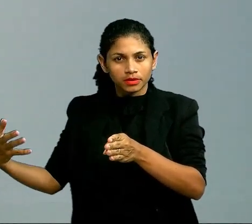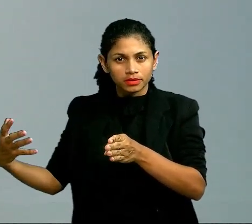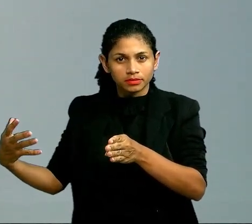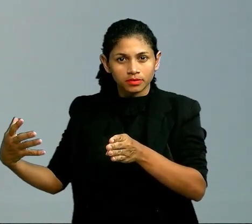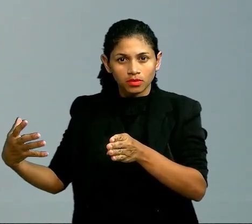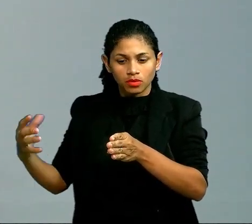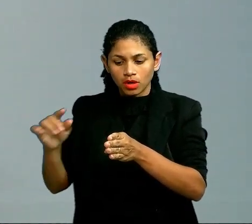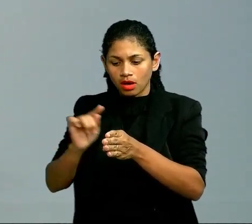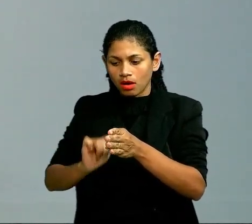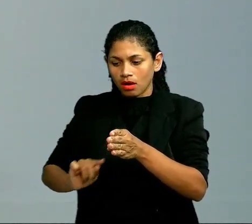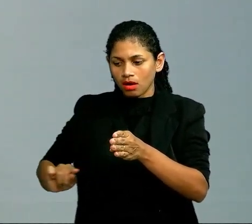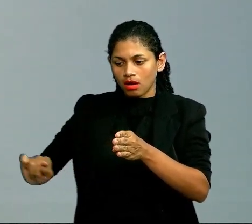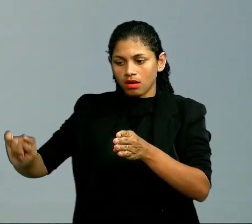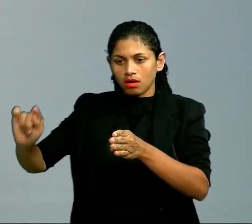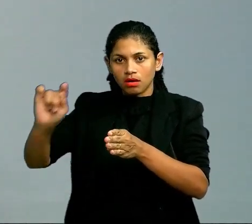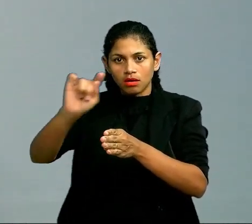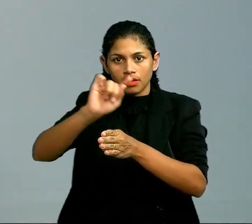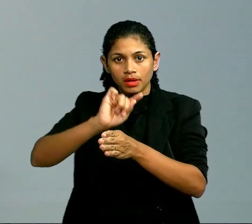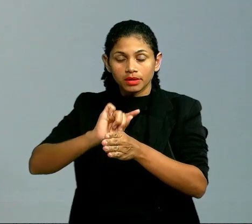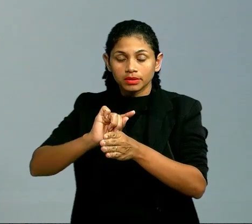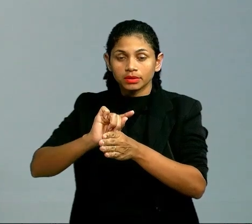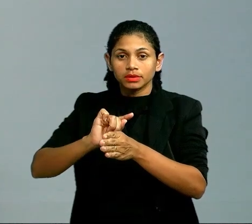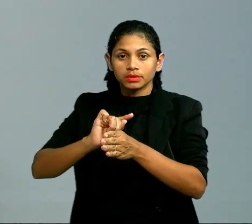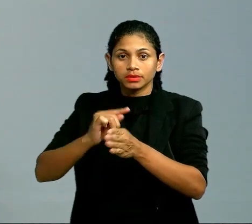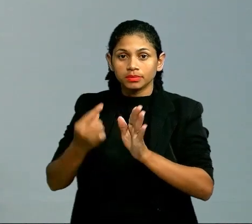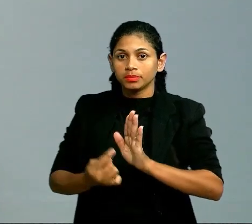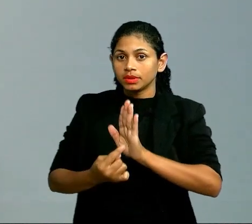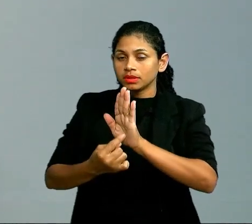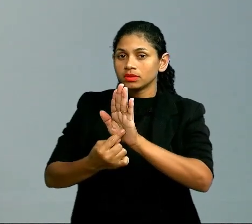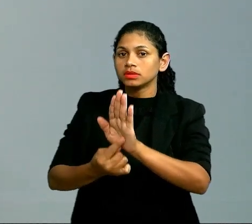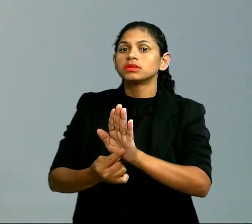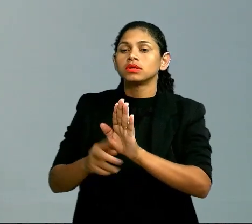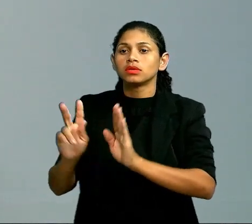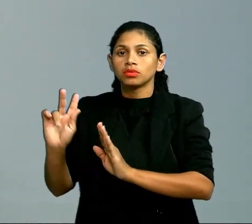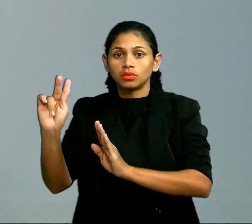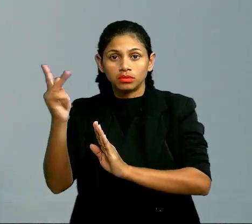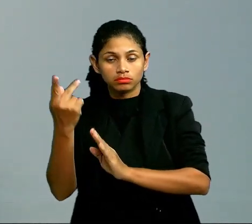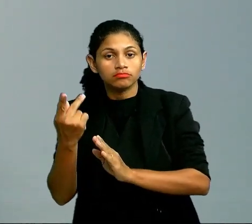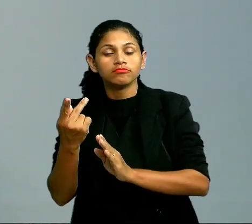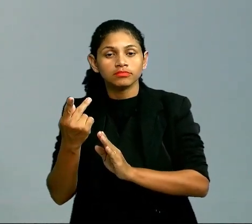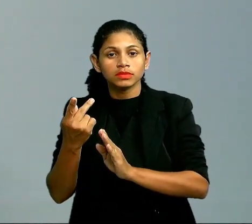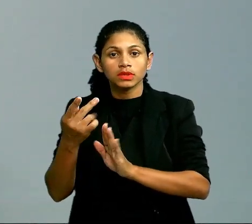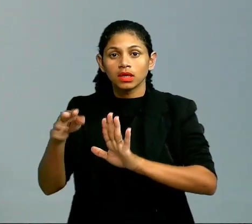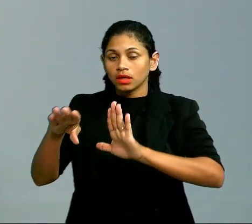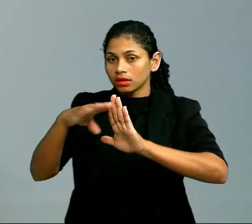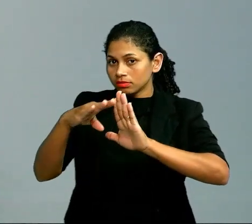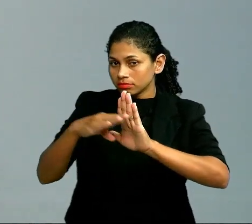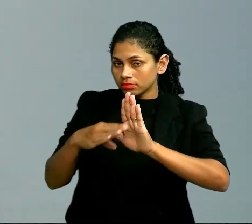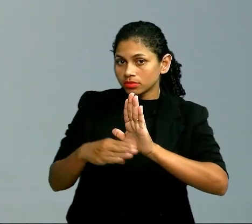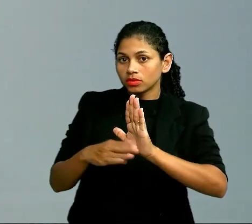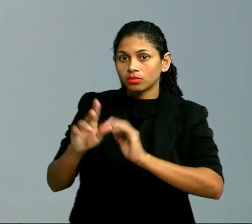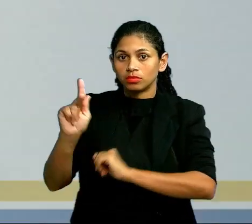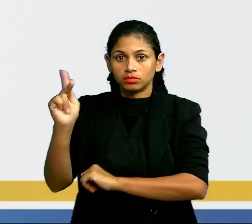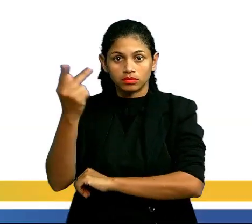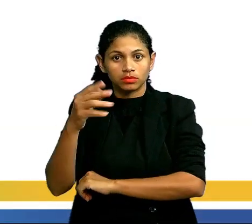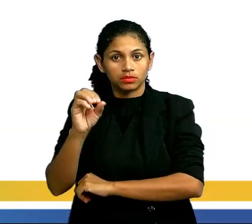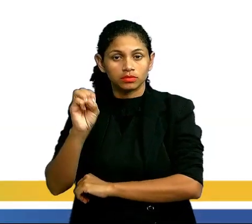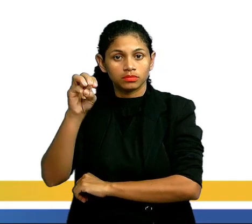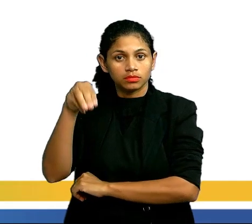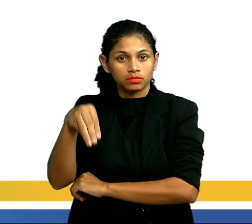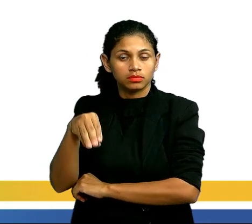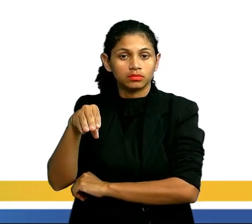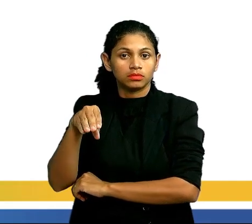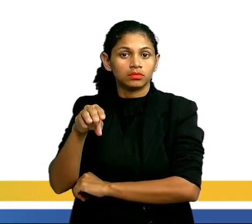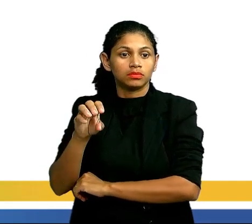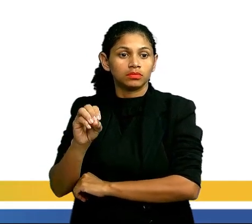extremidade, por mais que a cadeia presente um heteroátomo, ela é classificada como uma cadeia homogênea. Vamos ver na tela? Olha